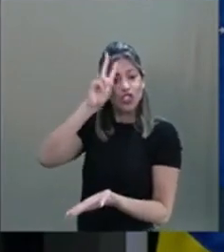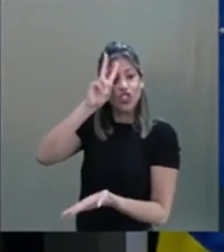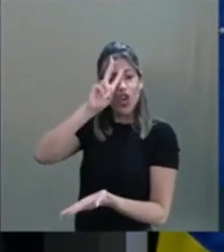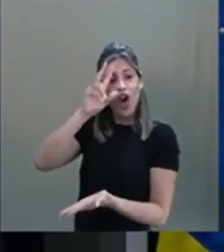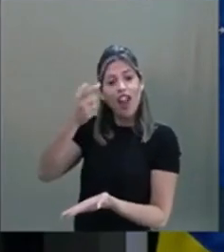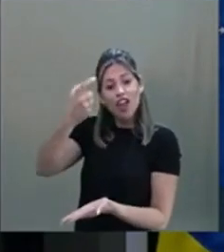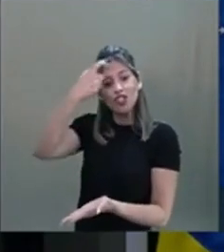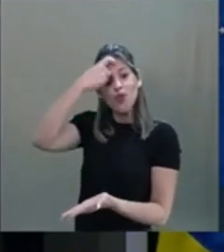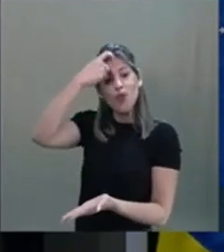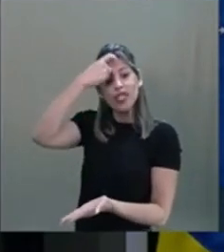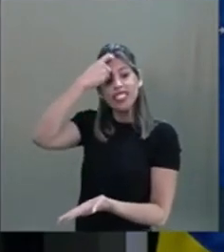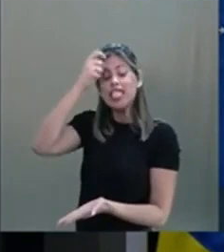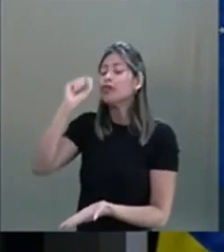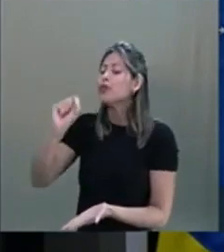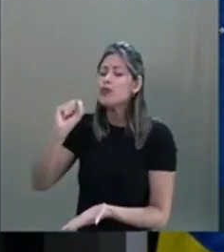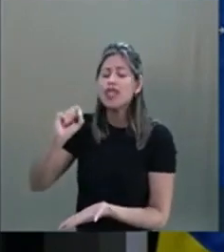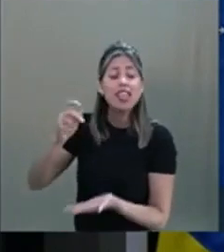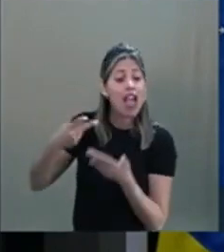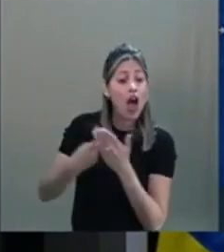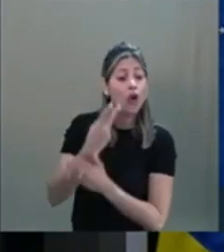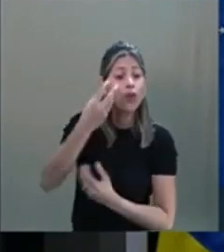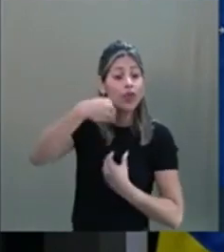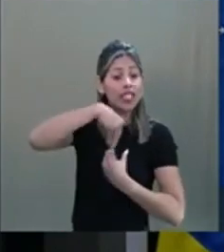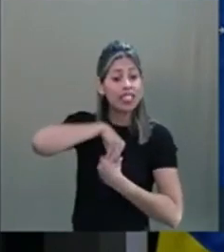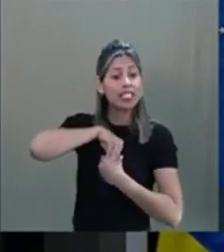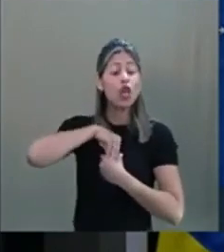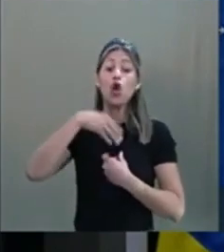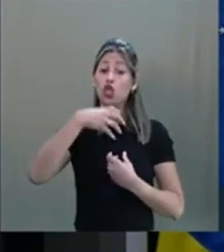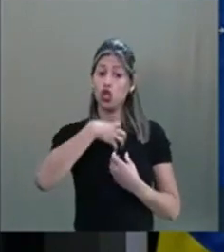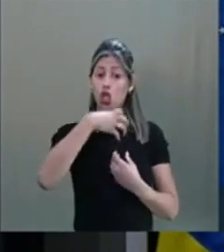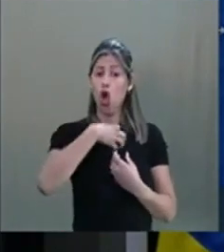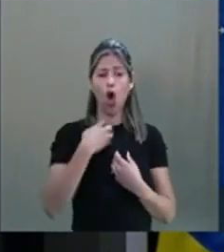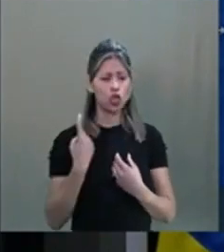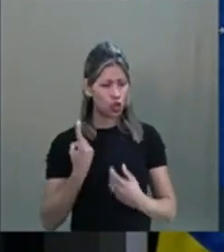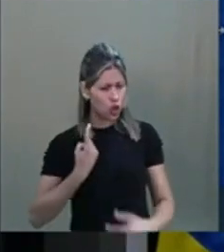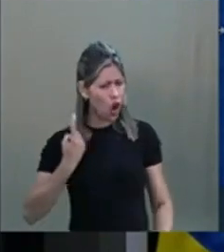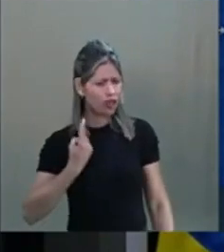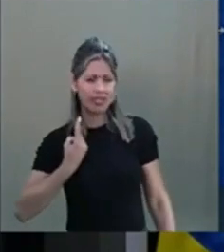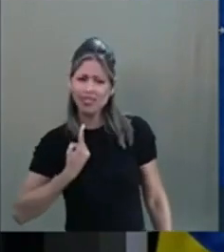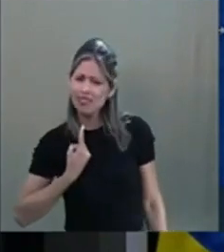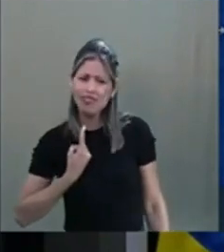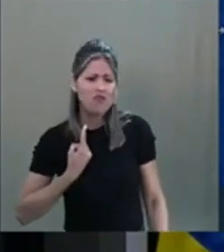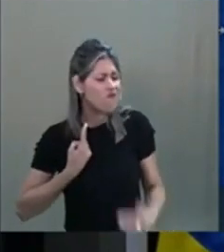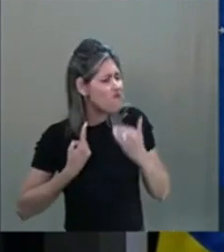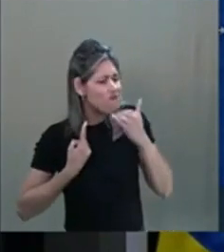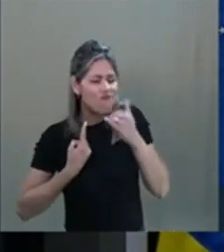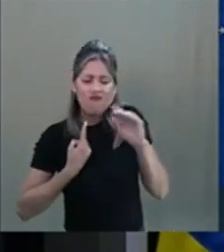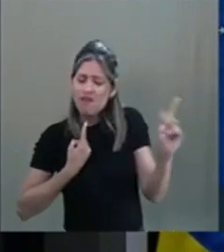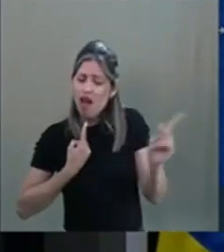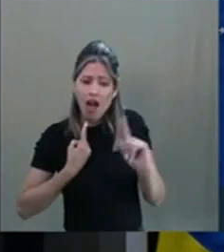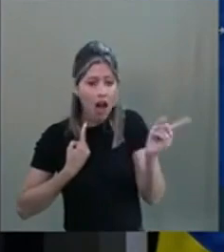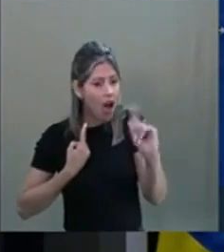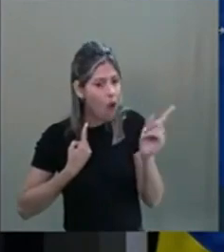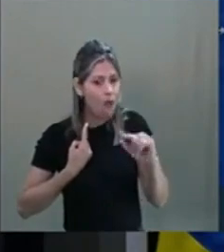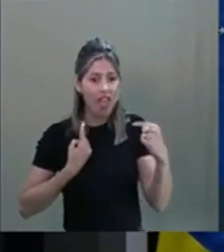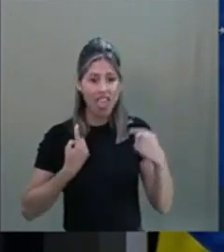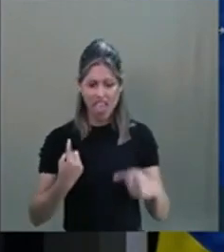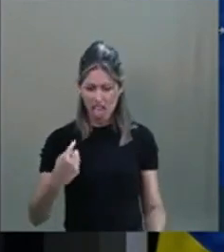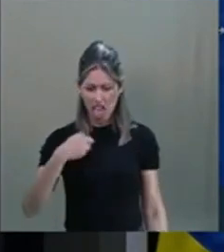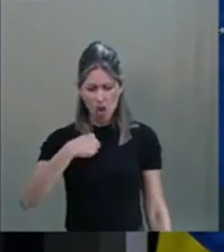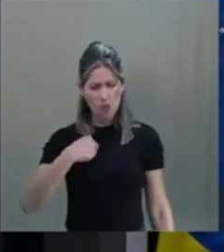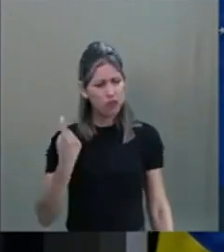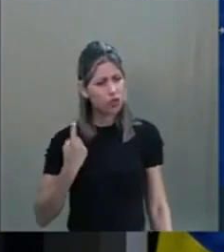É a gente ter consciência de que nós não somos sozinhos. Eu não estou aqui sozinha. Eu não vim sozinha.